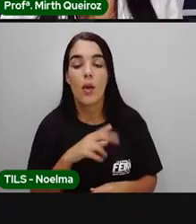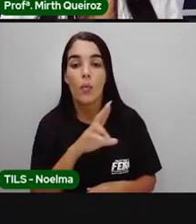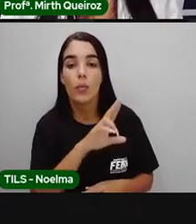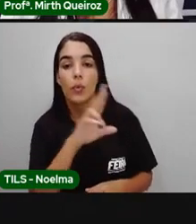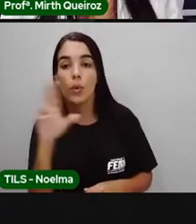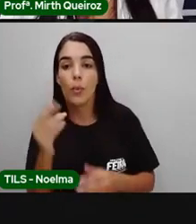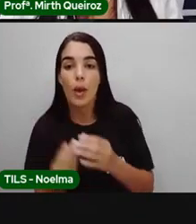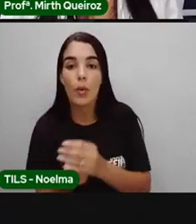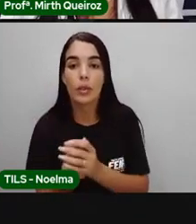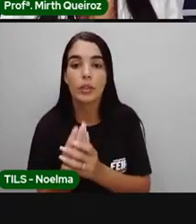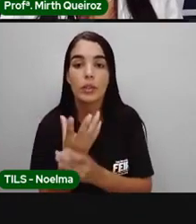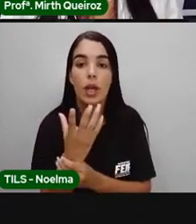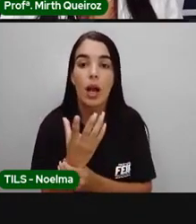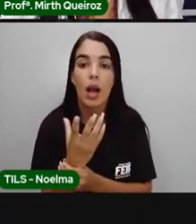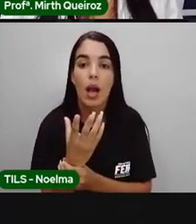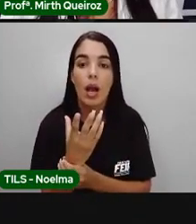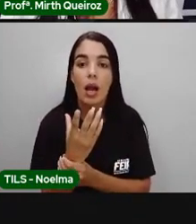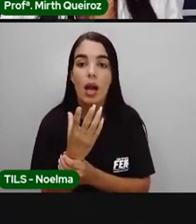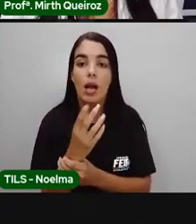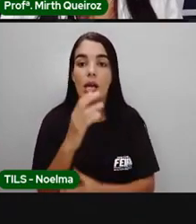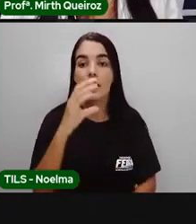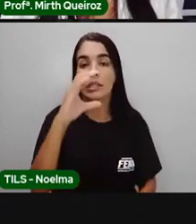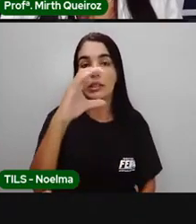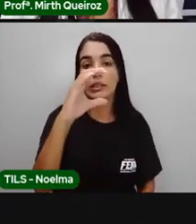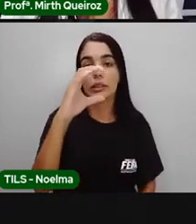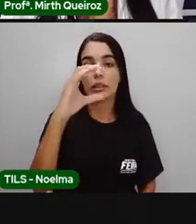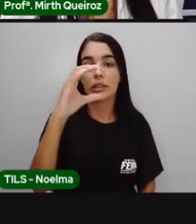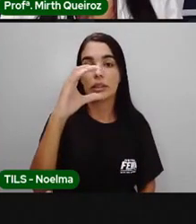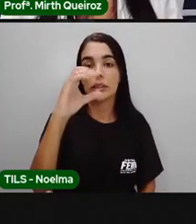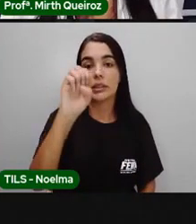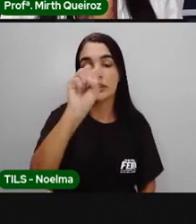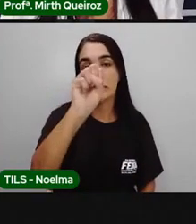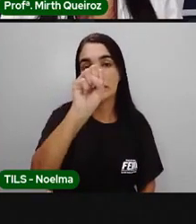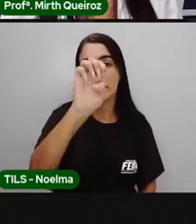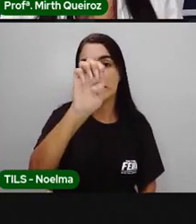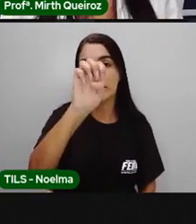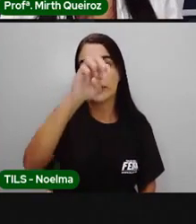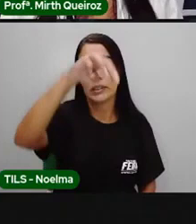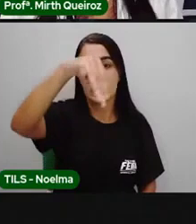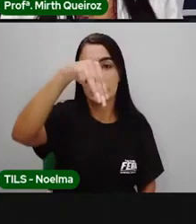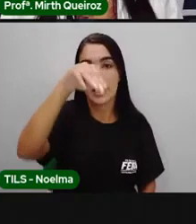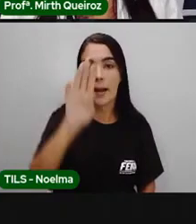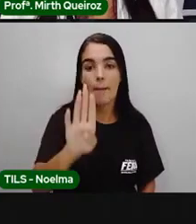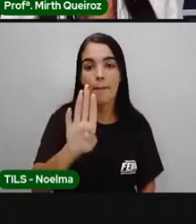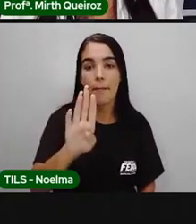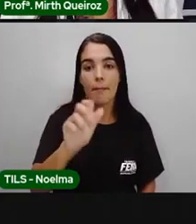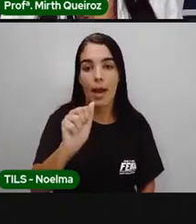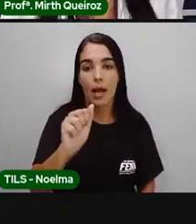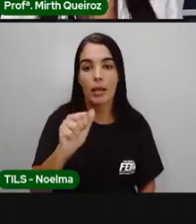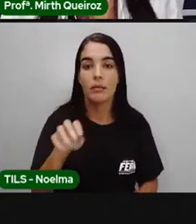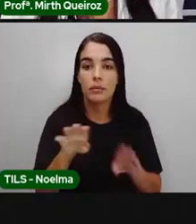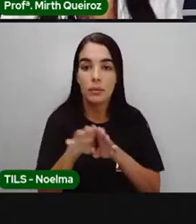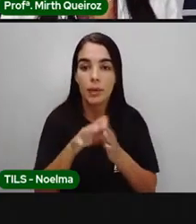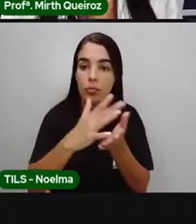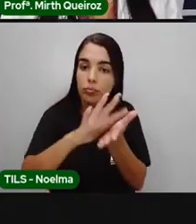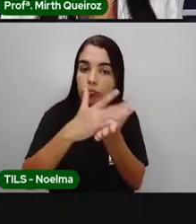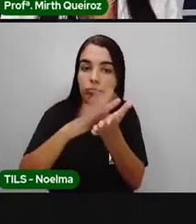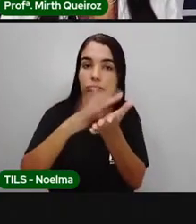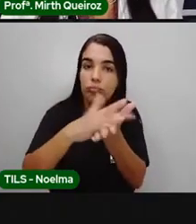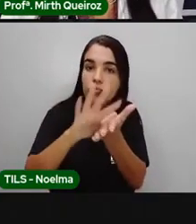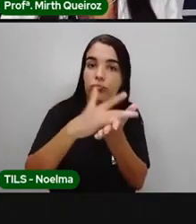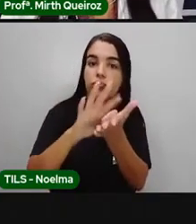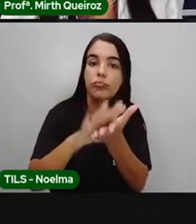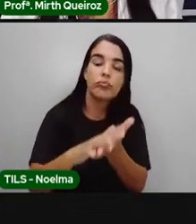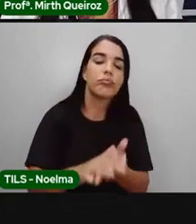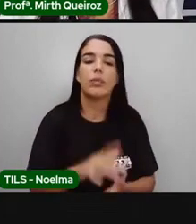originou-se da palavra simba, que significou um bigo de simbundo, língua de